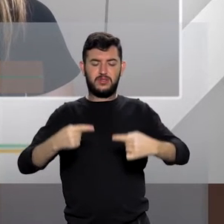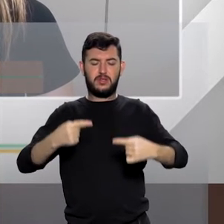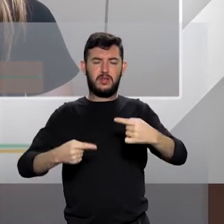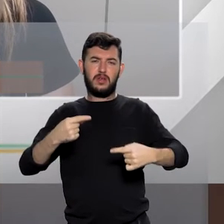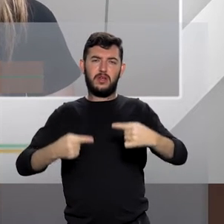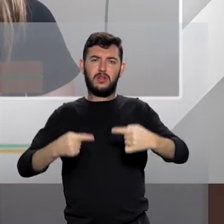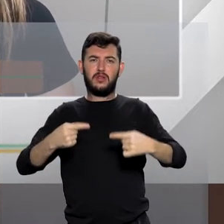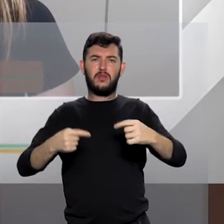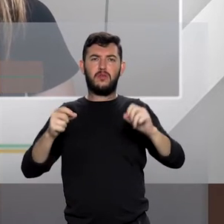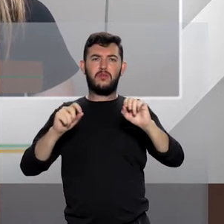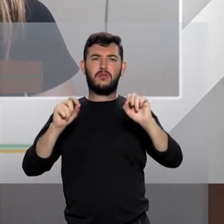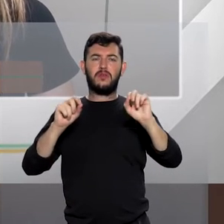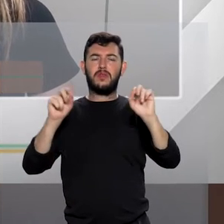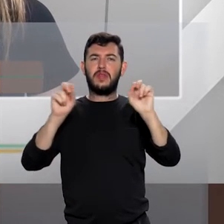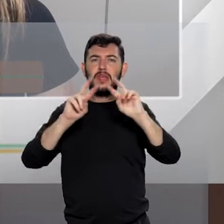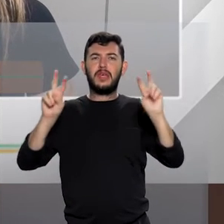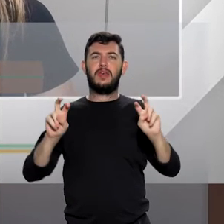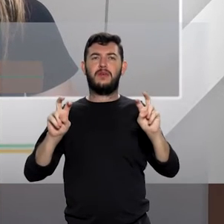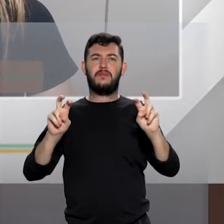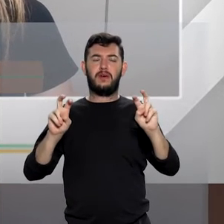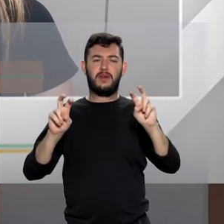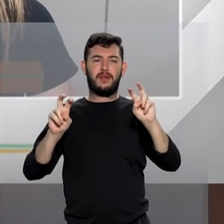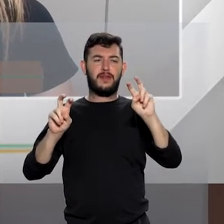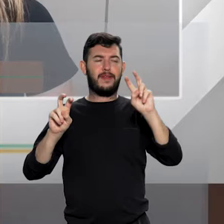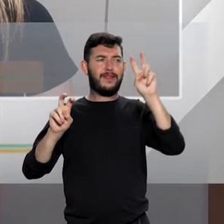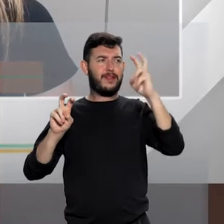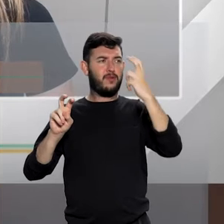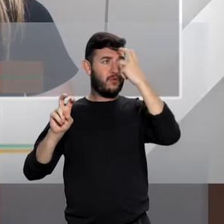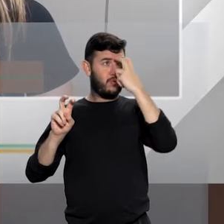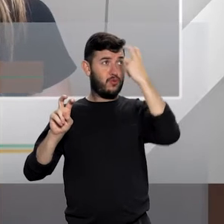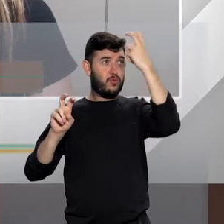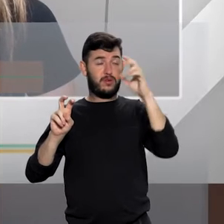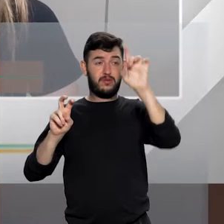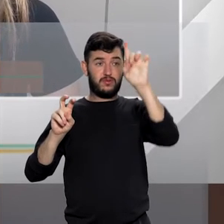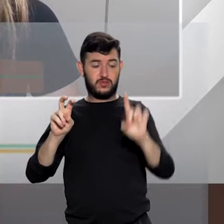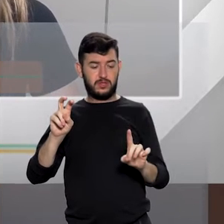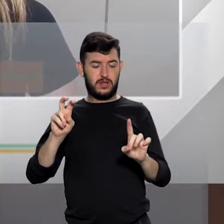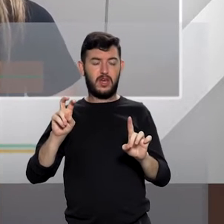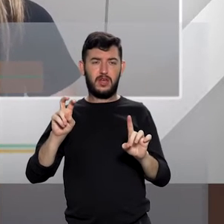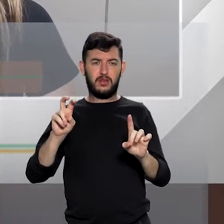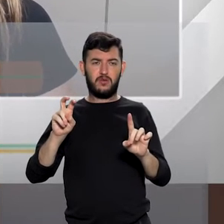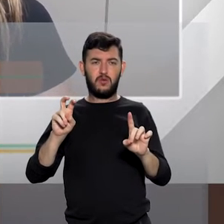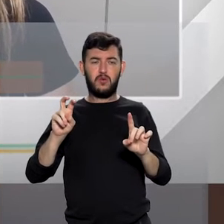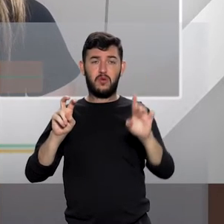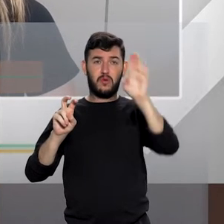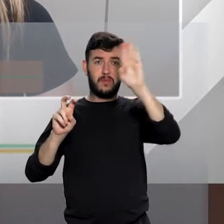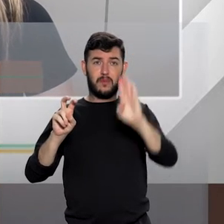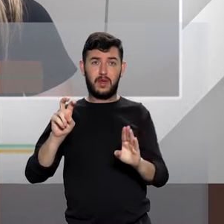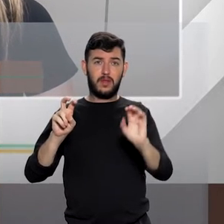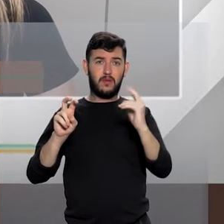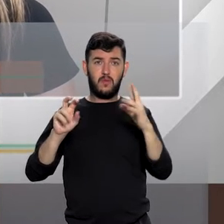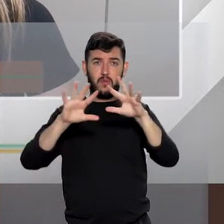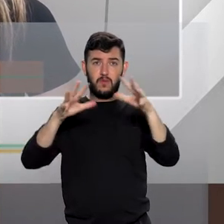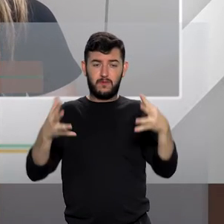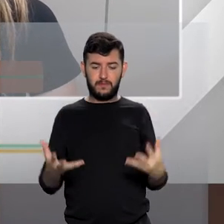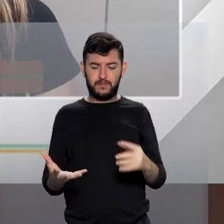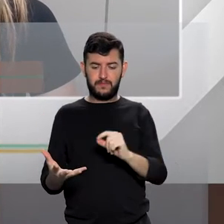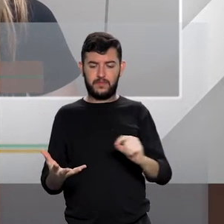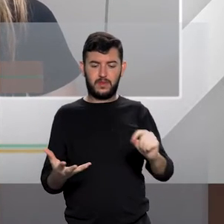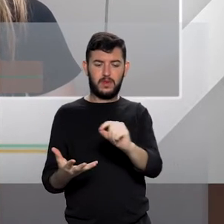mundo cultural do direito, tanto internacionalmente como nacionalmente, que é a violência de gênero contra a mulher.